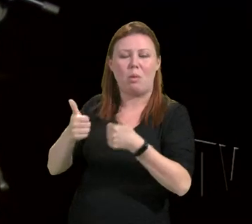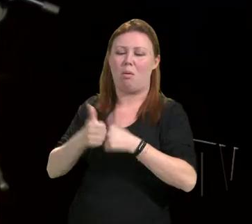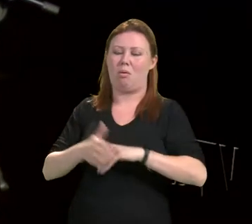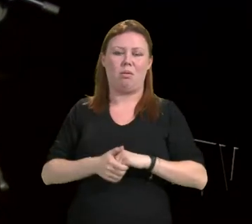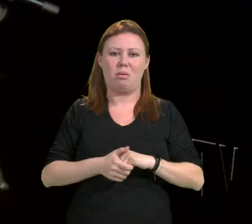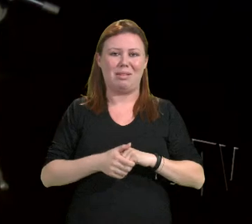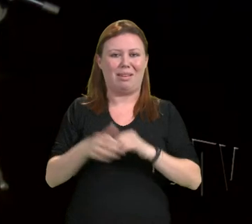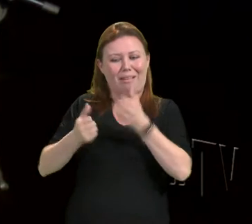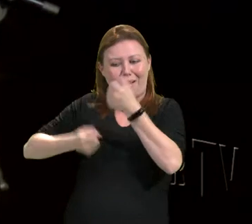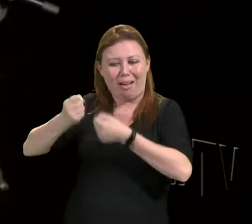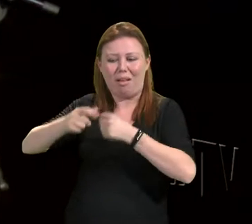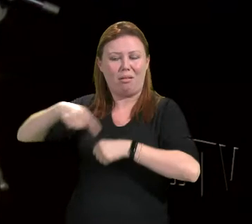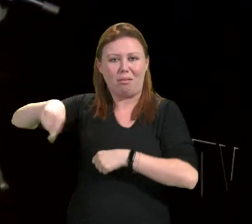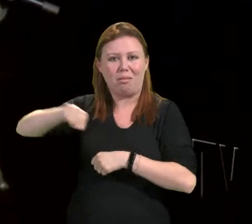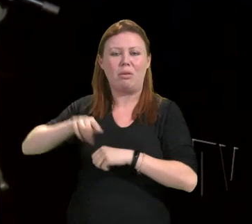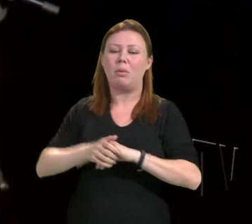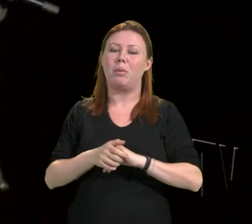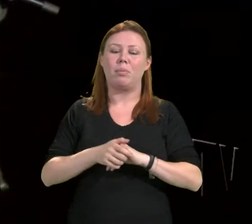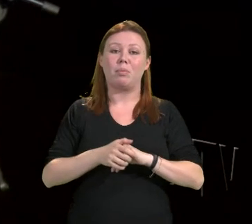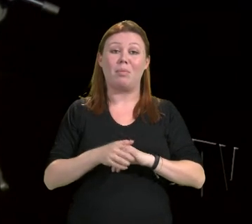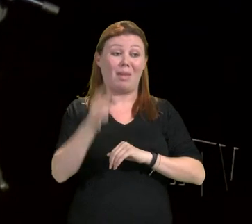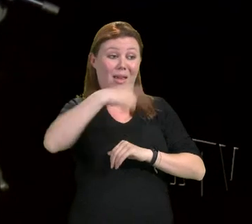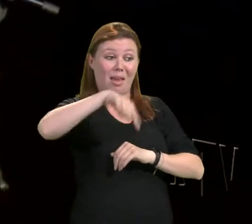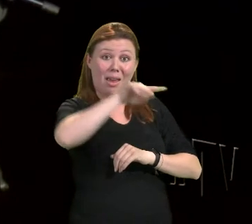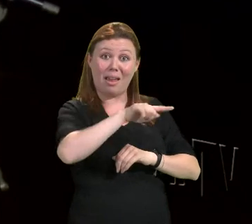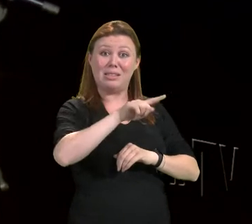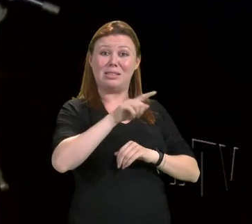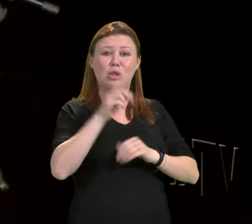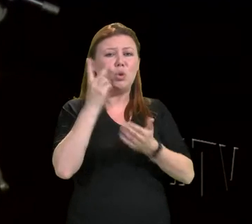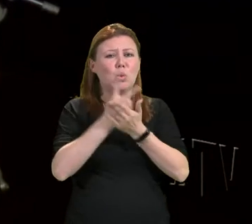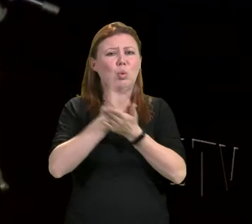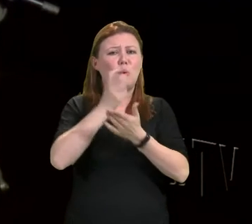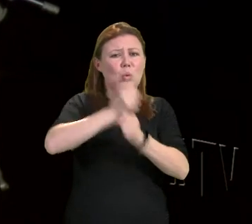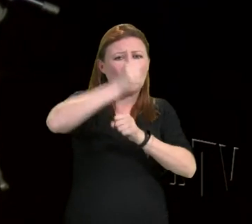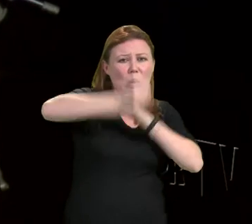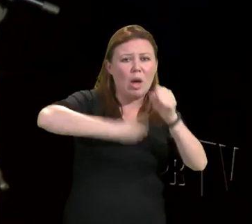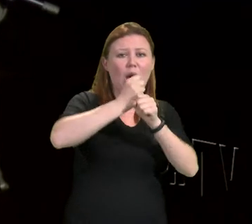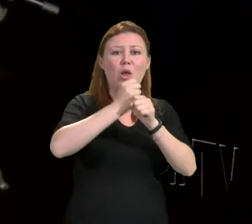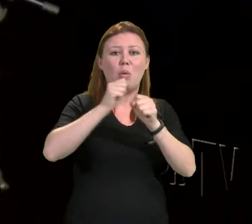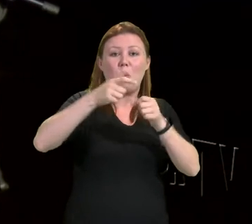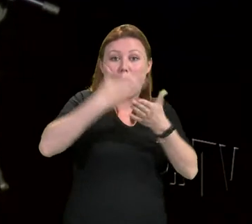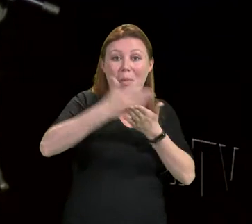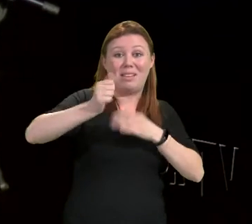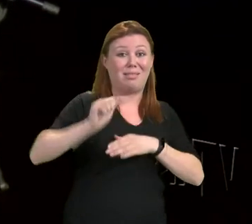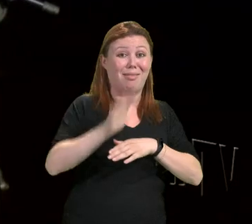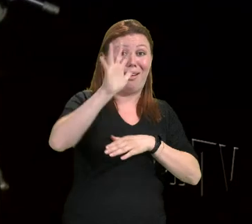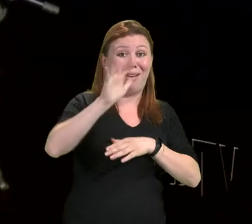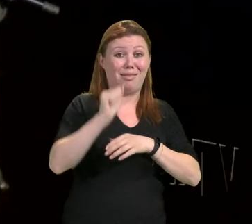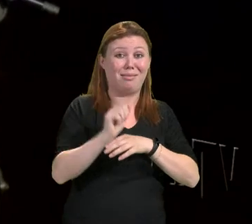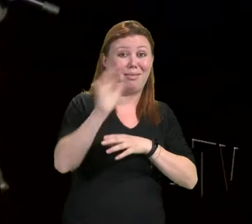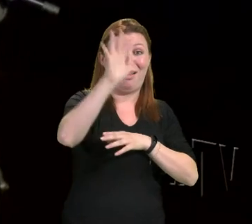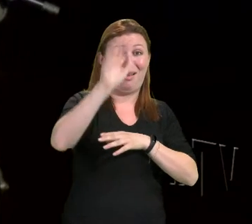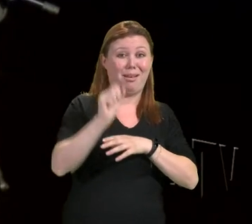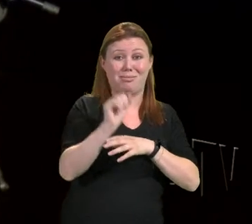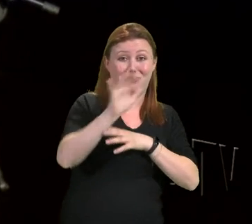reajustados todos os anos, no mínimo pela inflação.